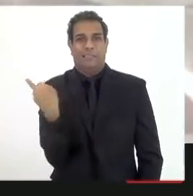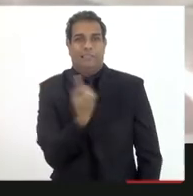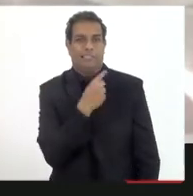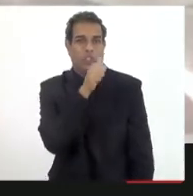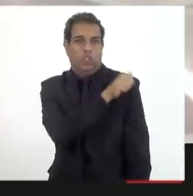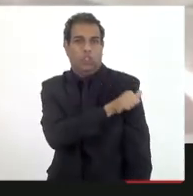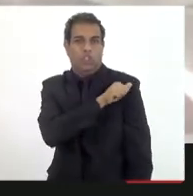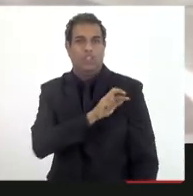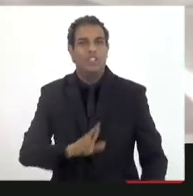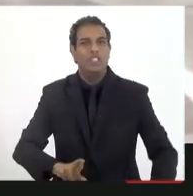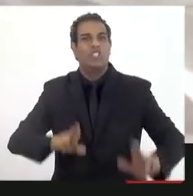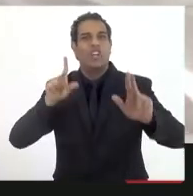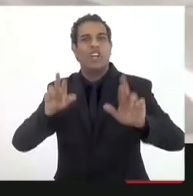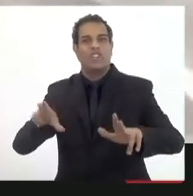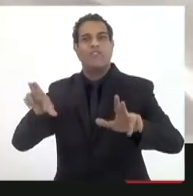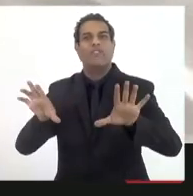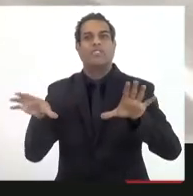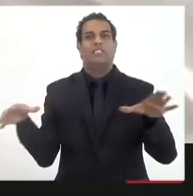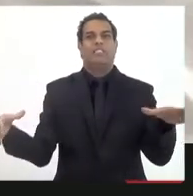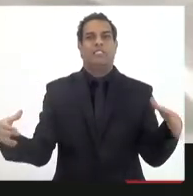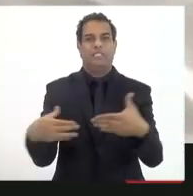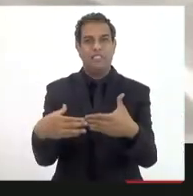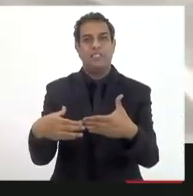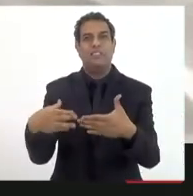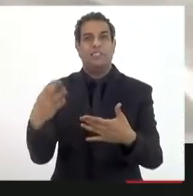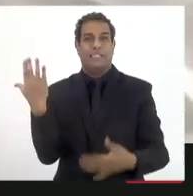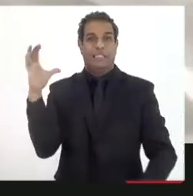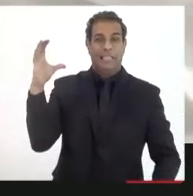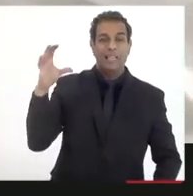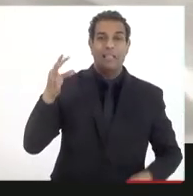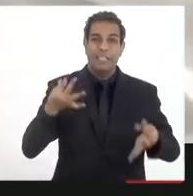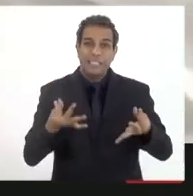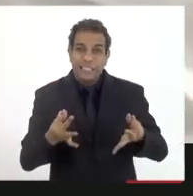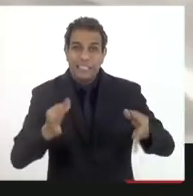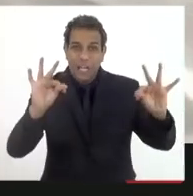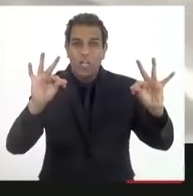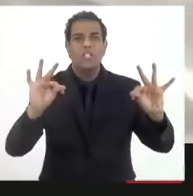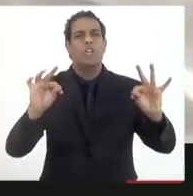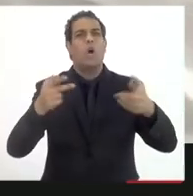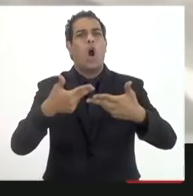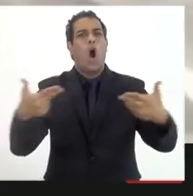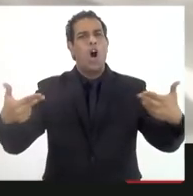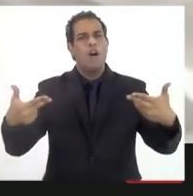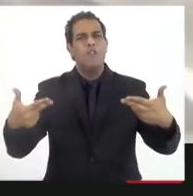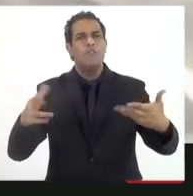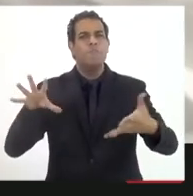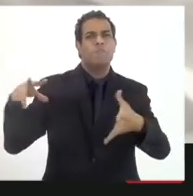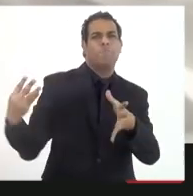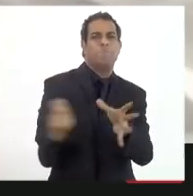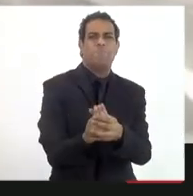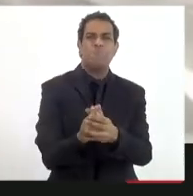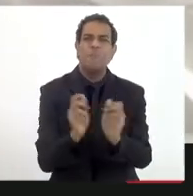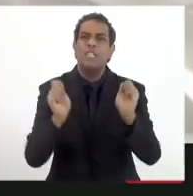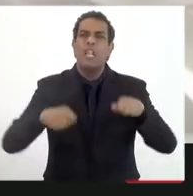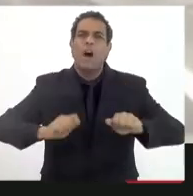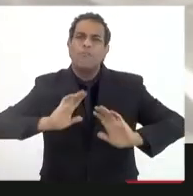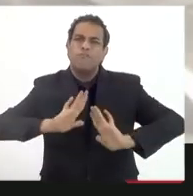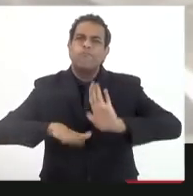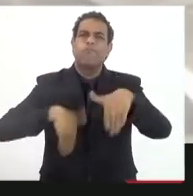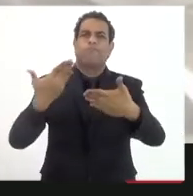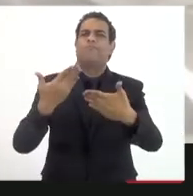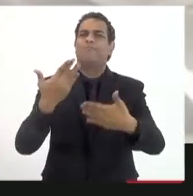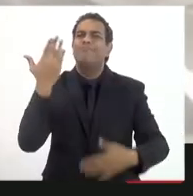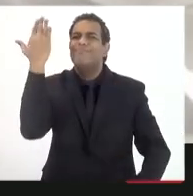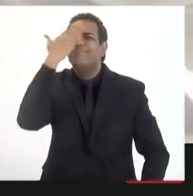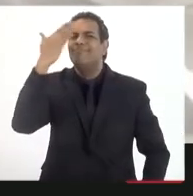diferencie exatamente por esse aporte da ciência e da inovação, eu acho que poderia construir o